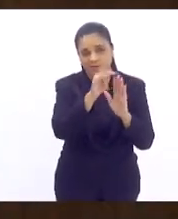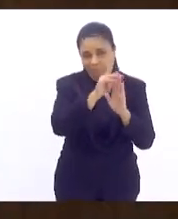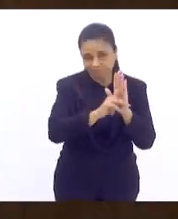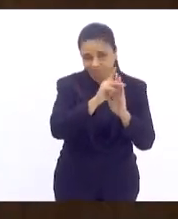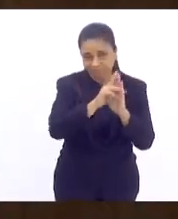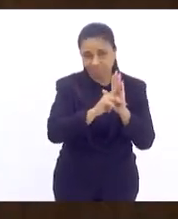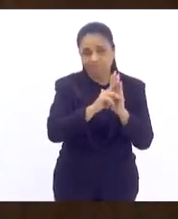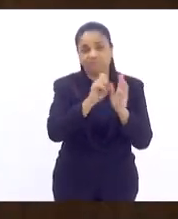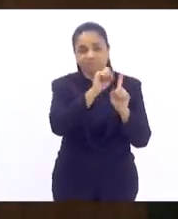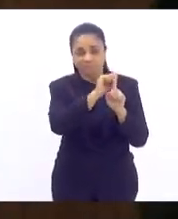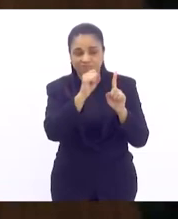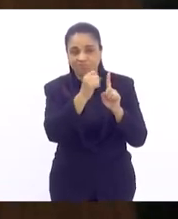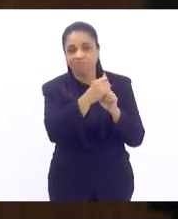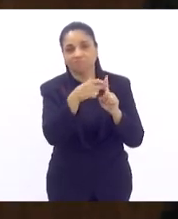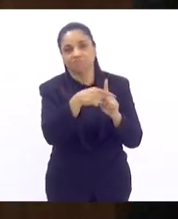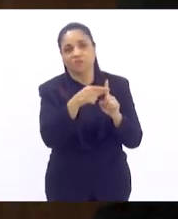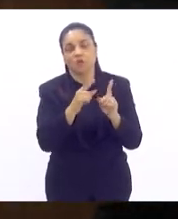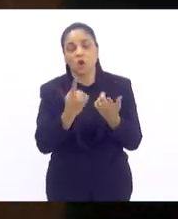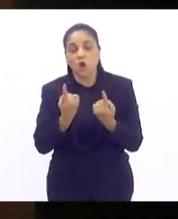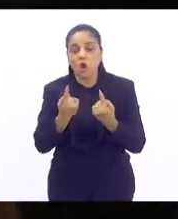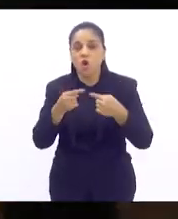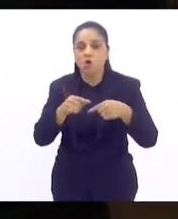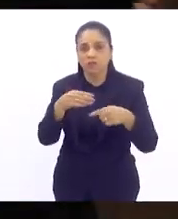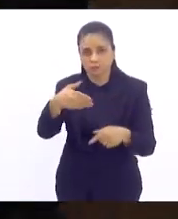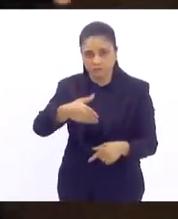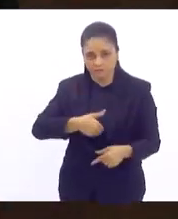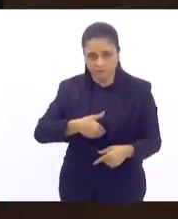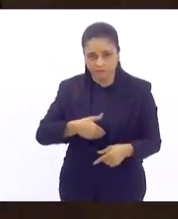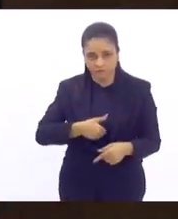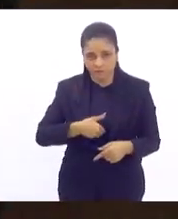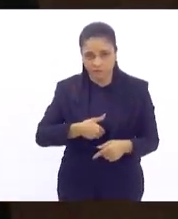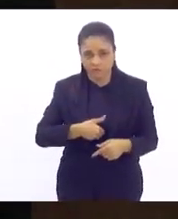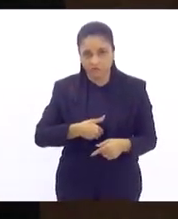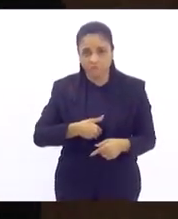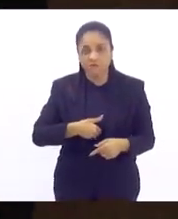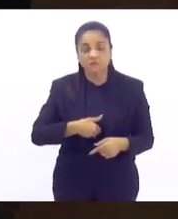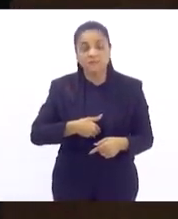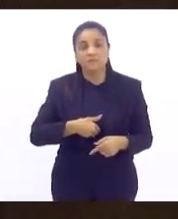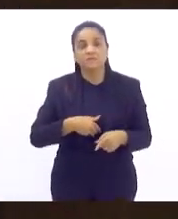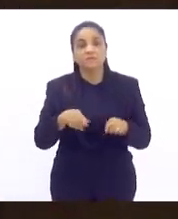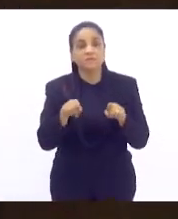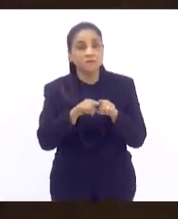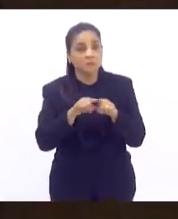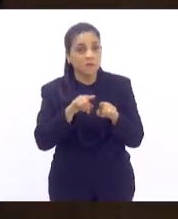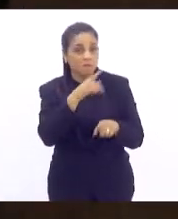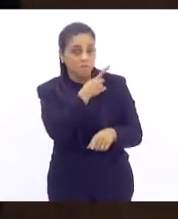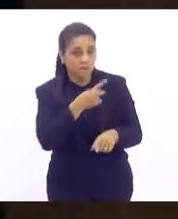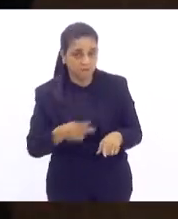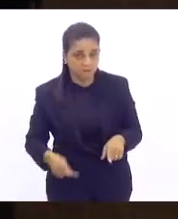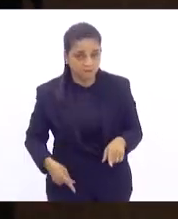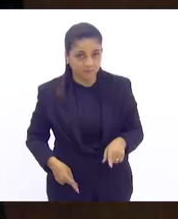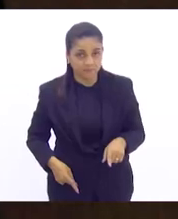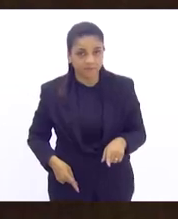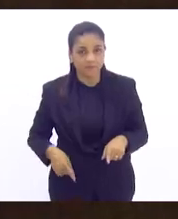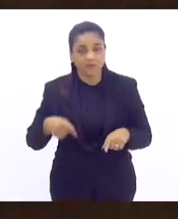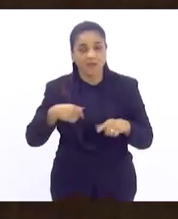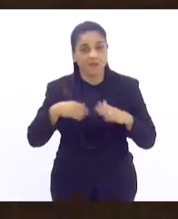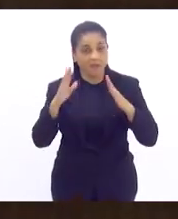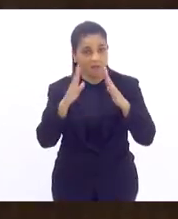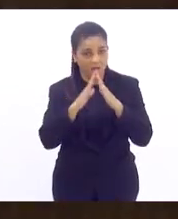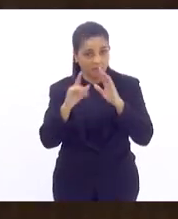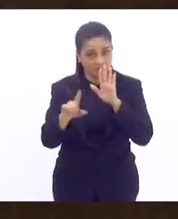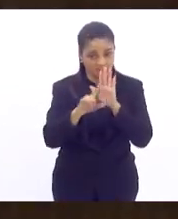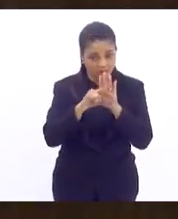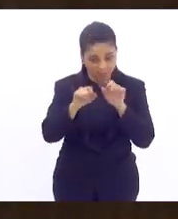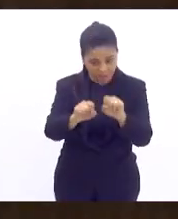de assistência social que combatam a fome. E, muito diretamente, presidenta, essa casa assistiu na última